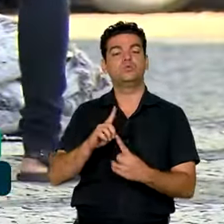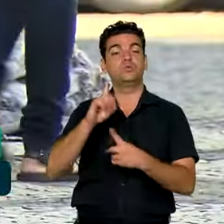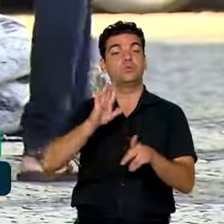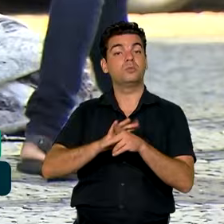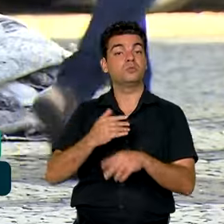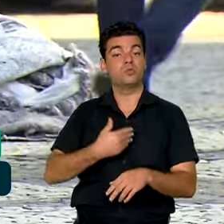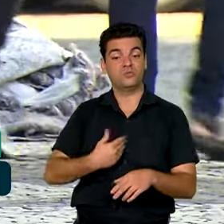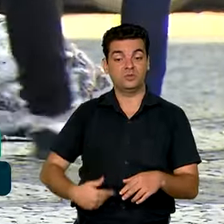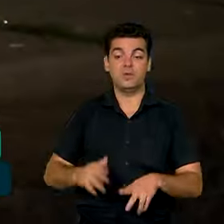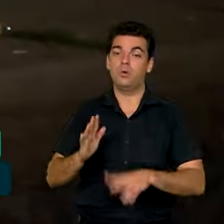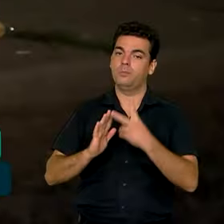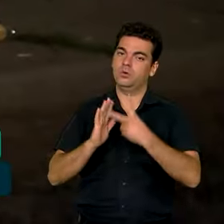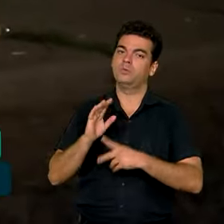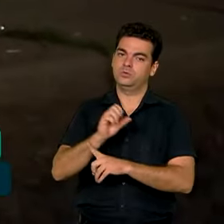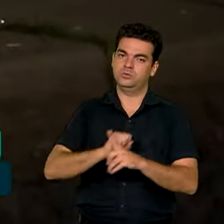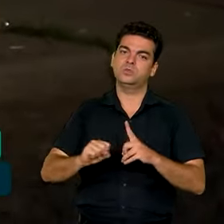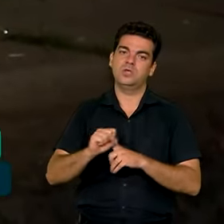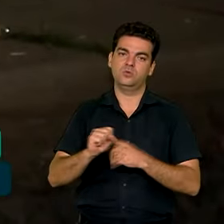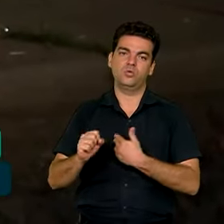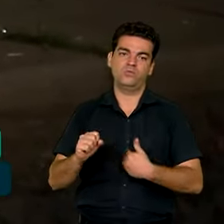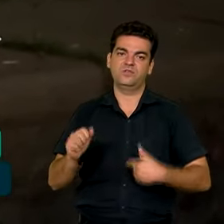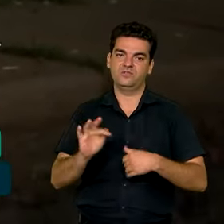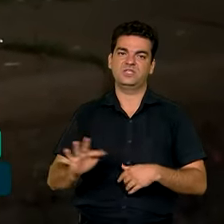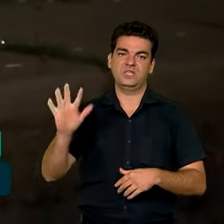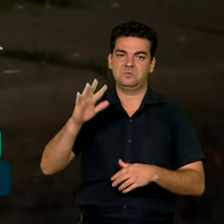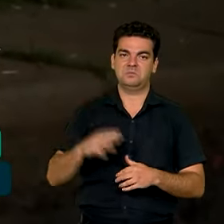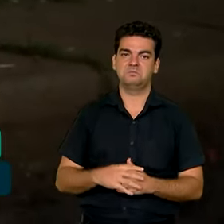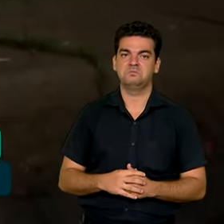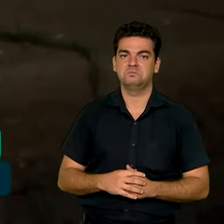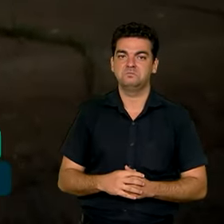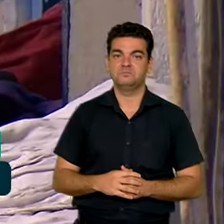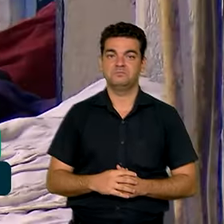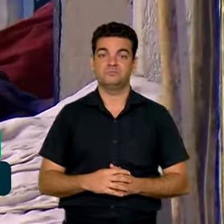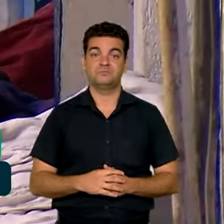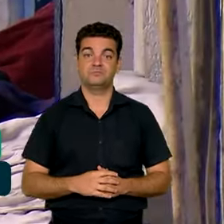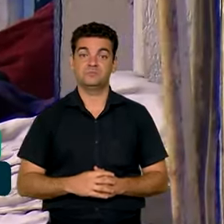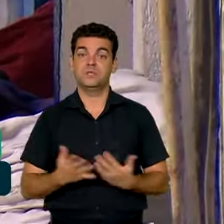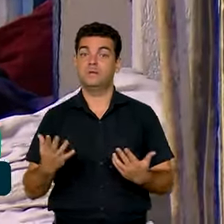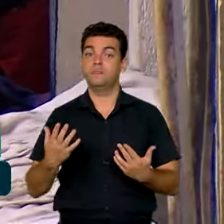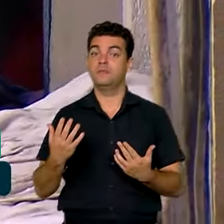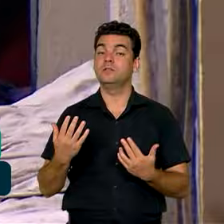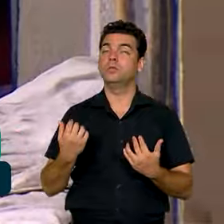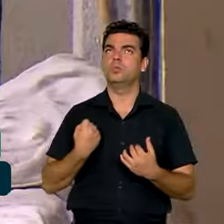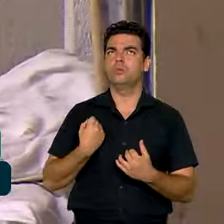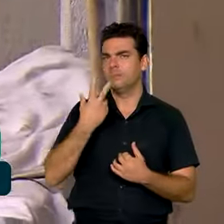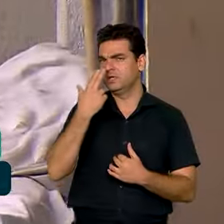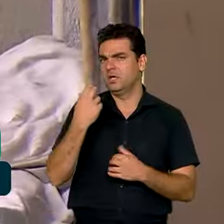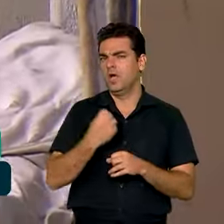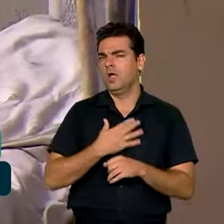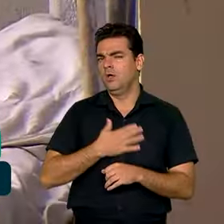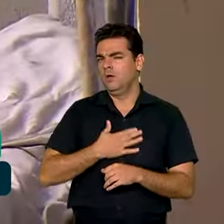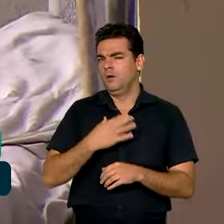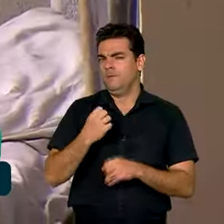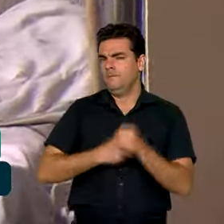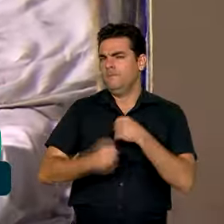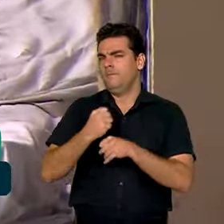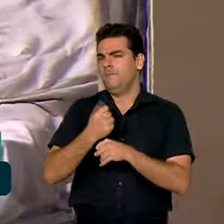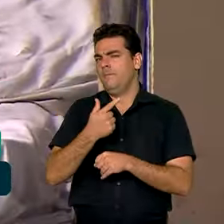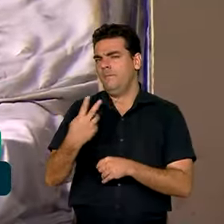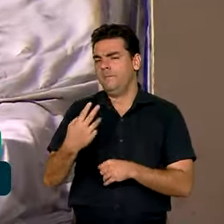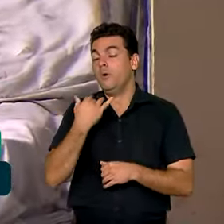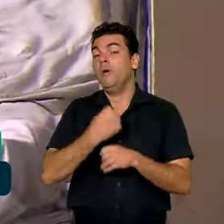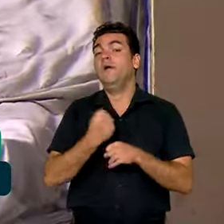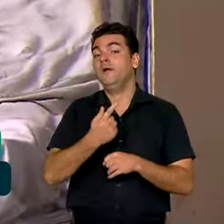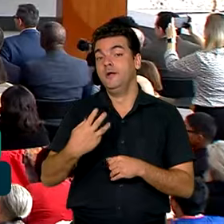Único para Programas Sociais do Governo Federal. Os números são de agosto de 2023. E para